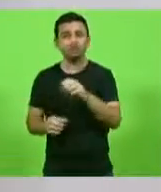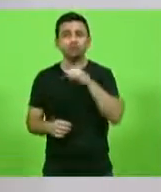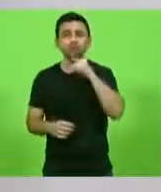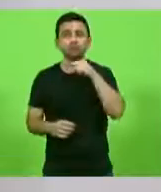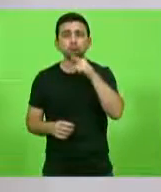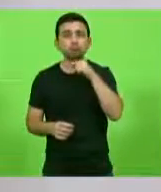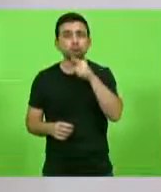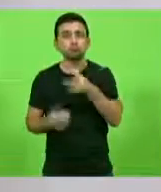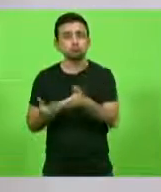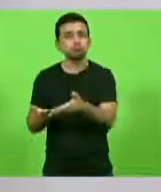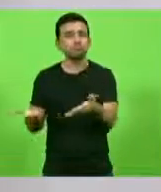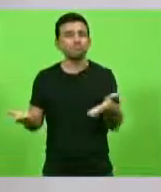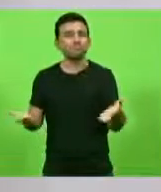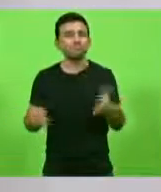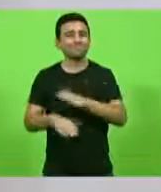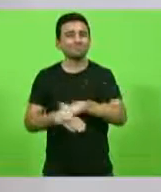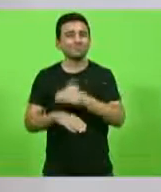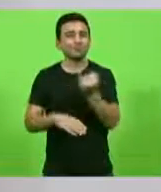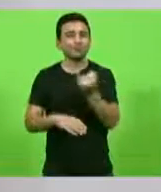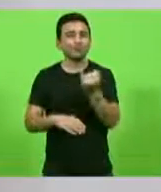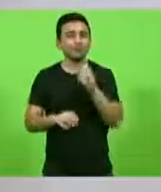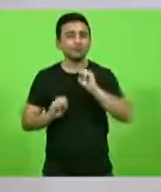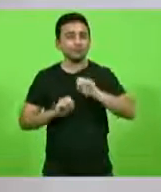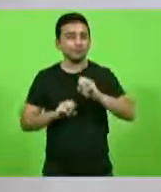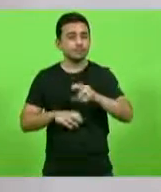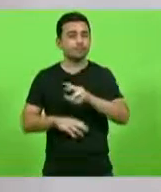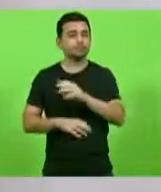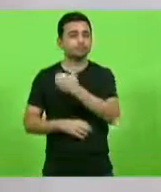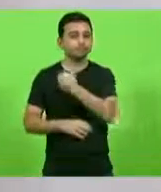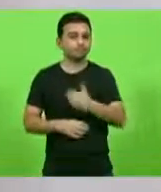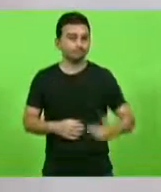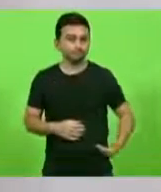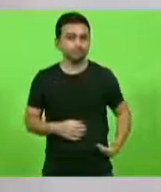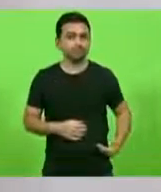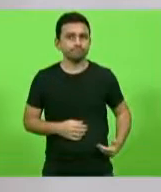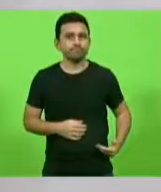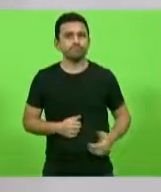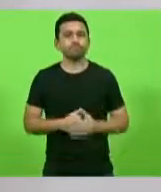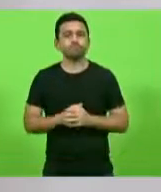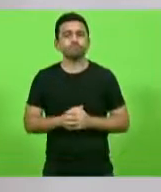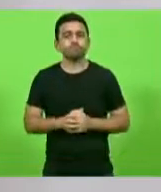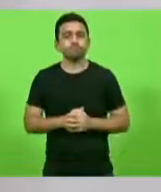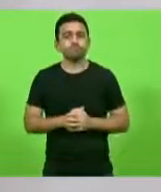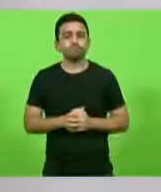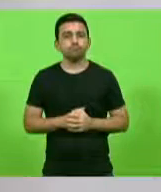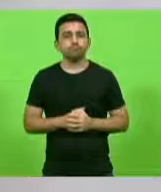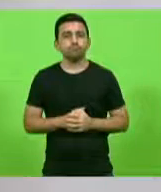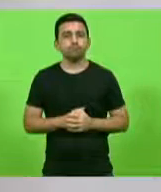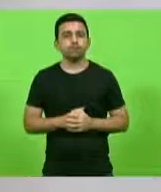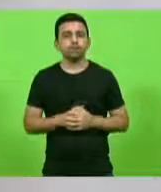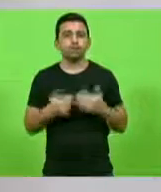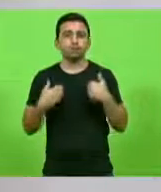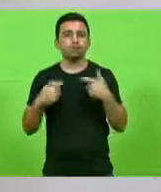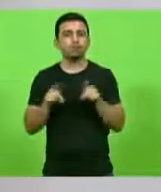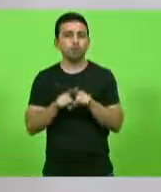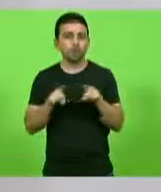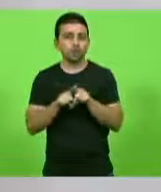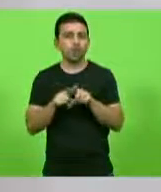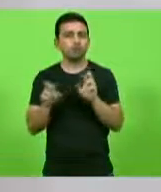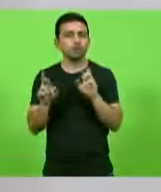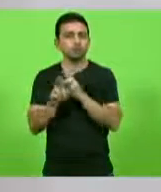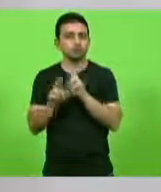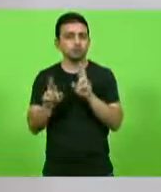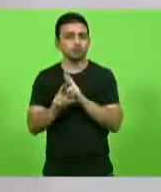êxitos quando se trata de ensino público, principalmente. E eu também relaciono a